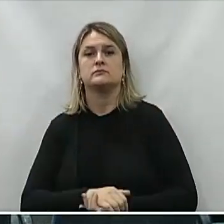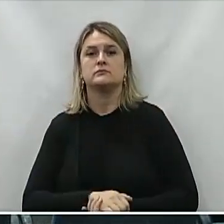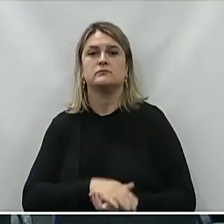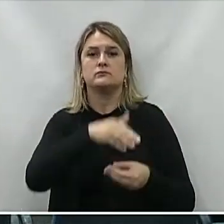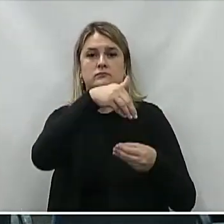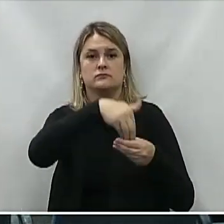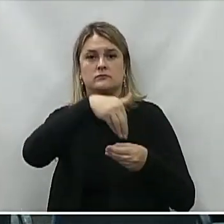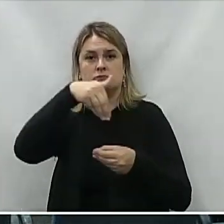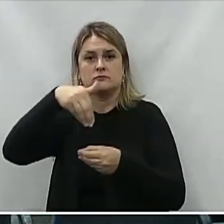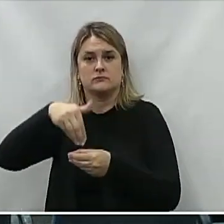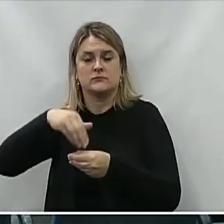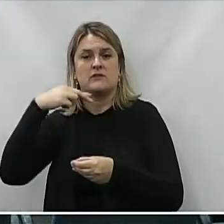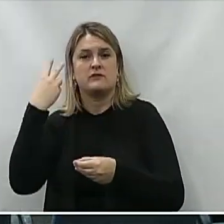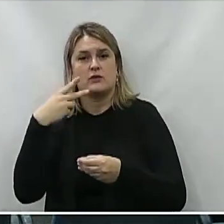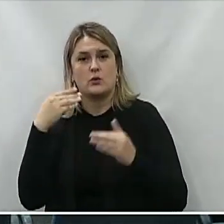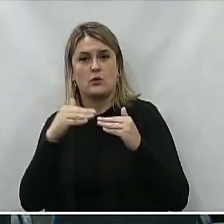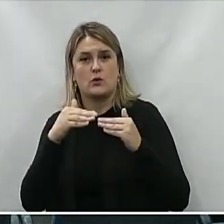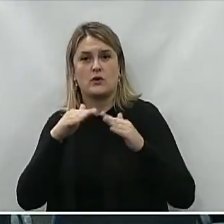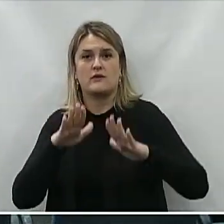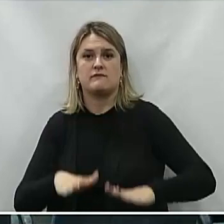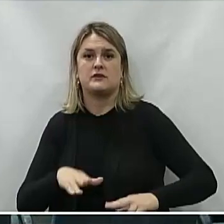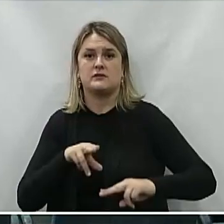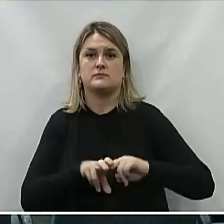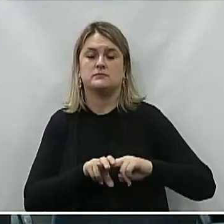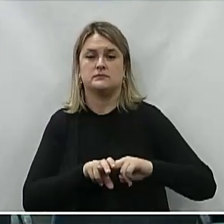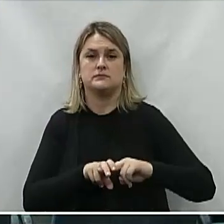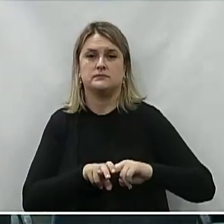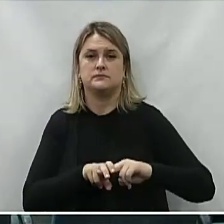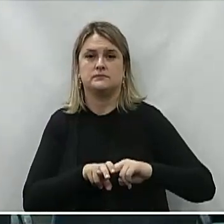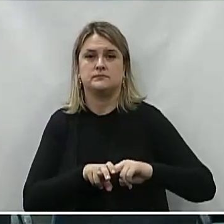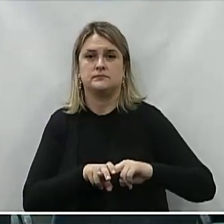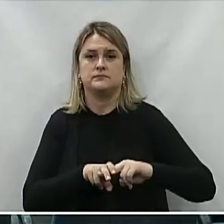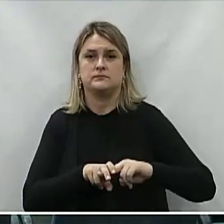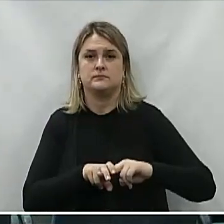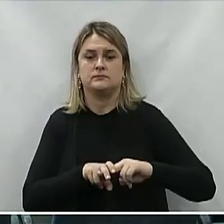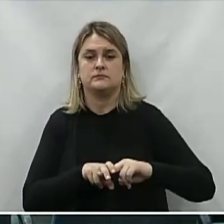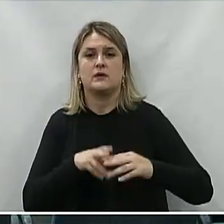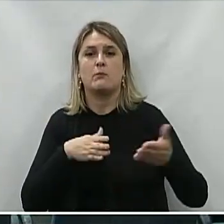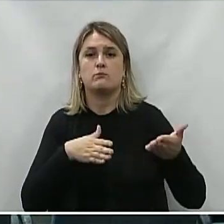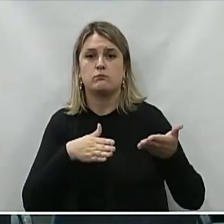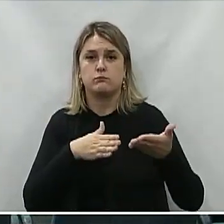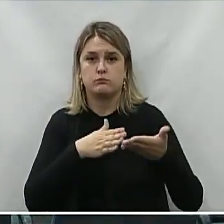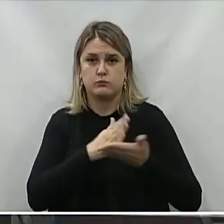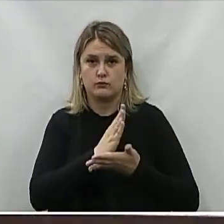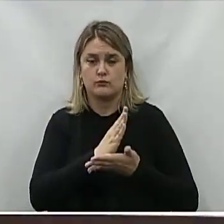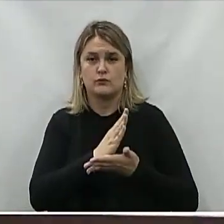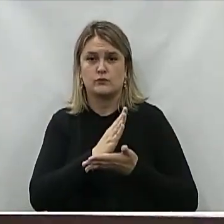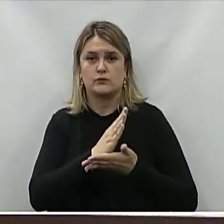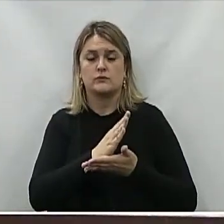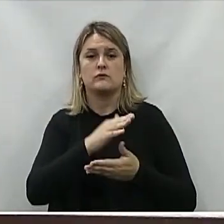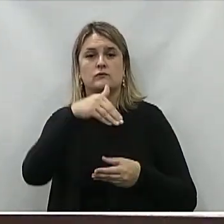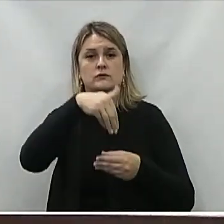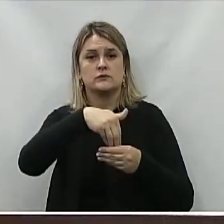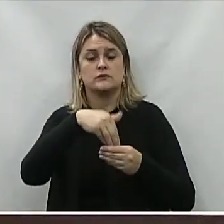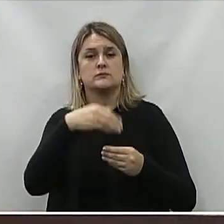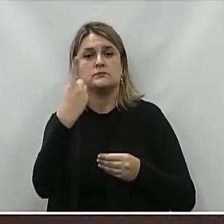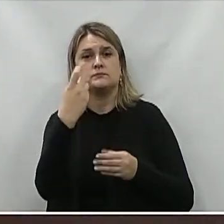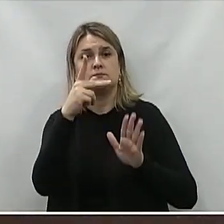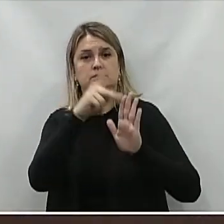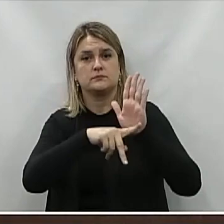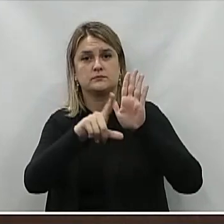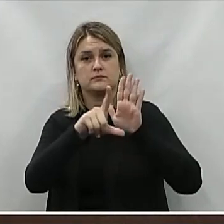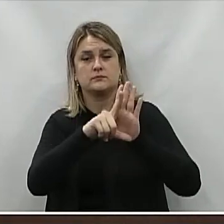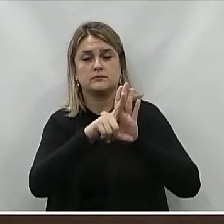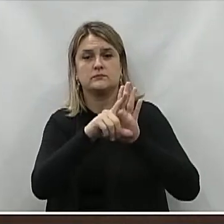Em votação Senhores vereadores Que aprovam Permaneçam como estão Aprovado Em votação única Do